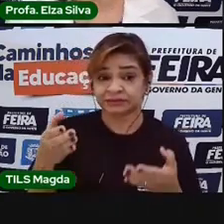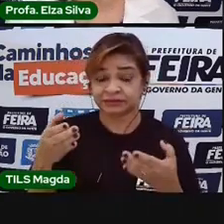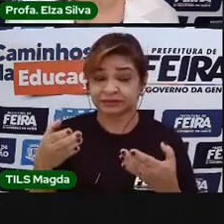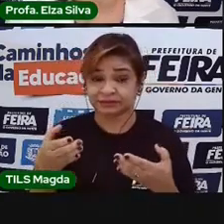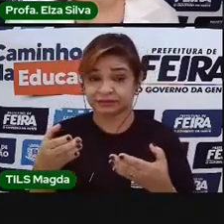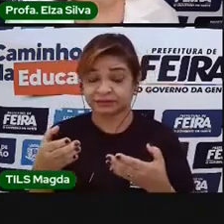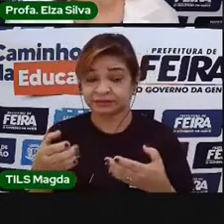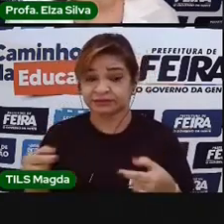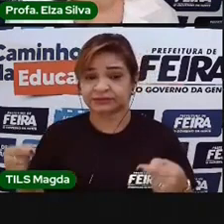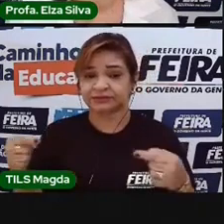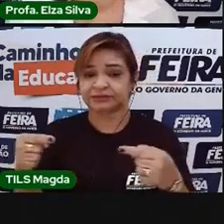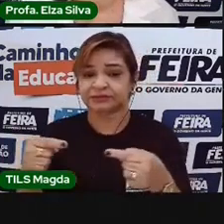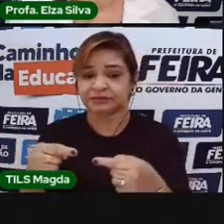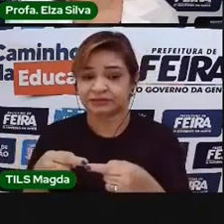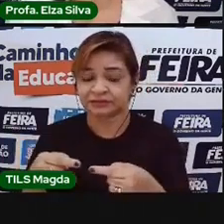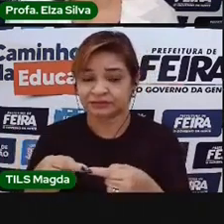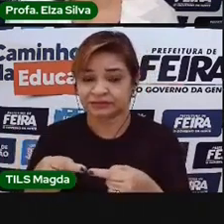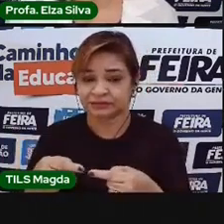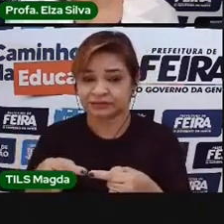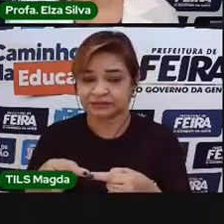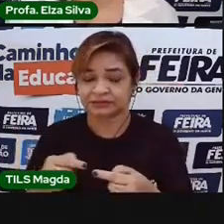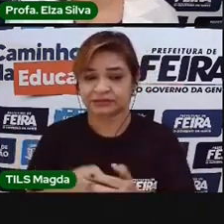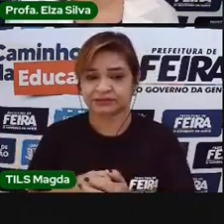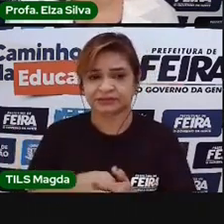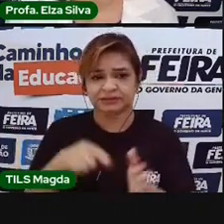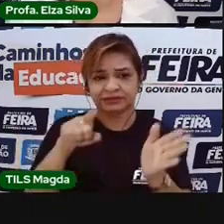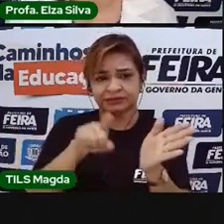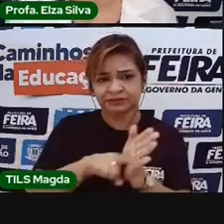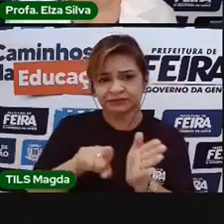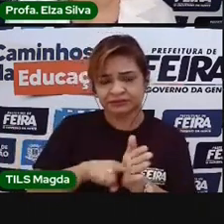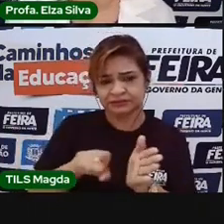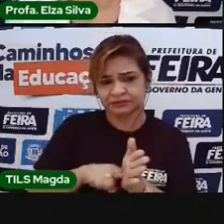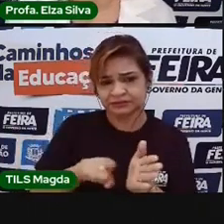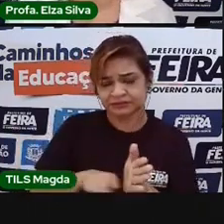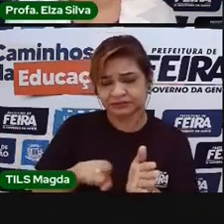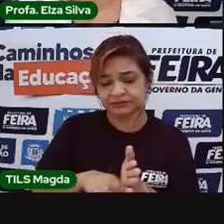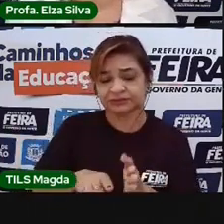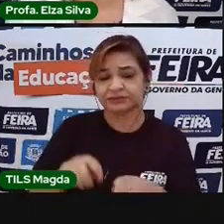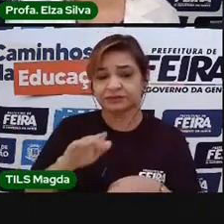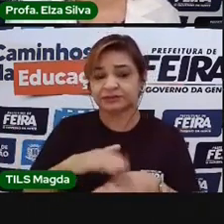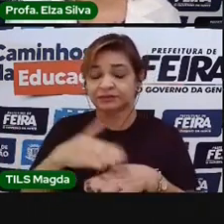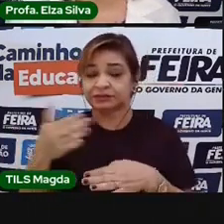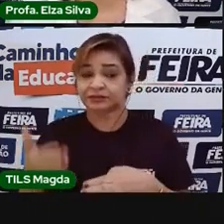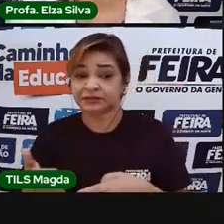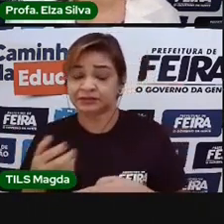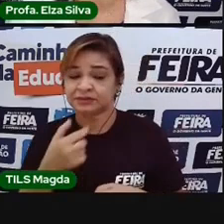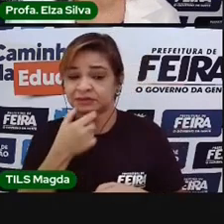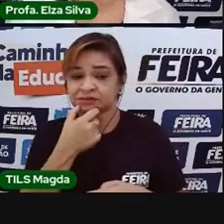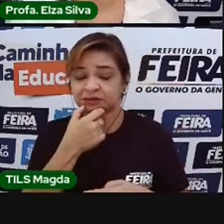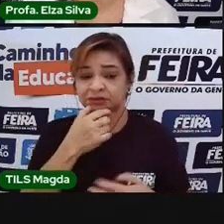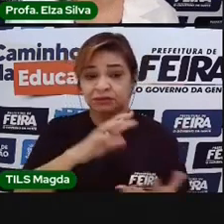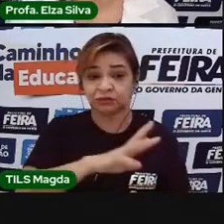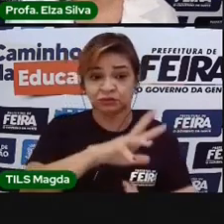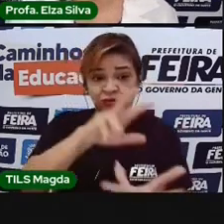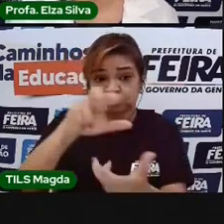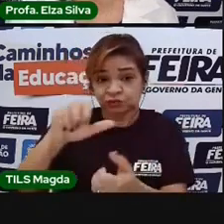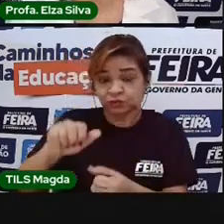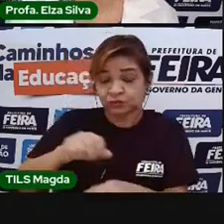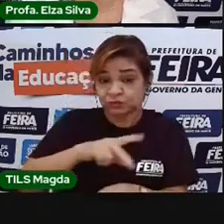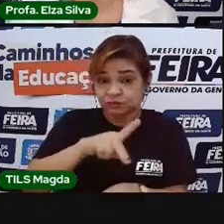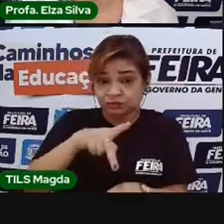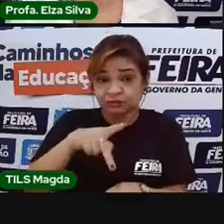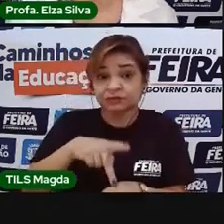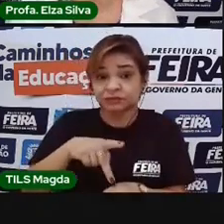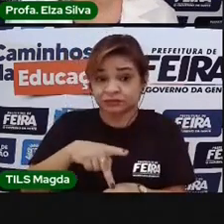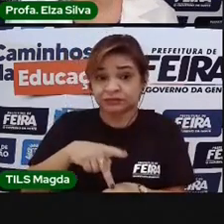seguintes objetivos. Investigar o alcance da língua inglesa no mundo, com foco em países que tenham essa